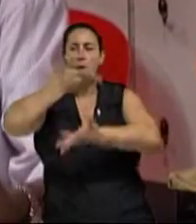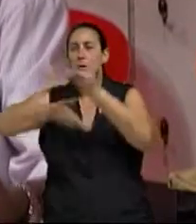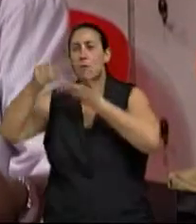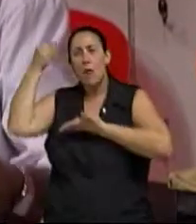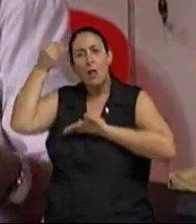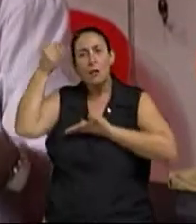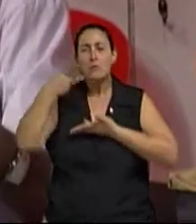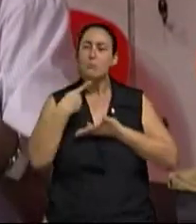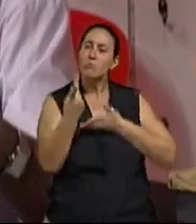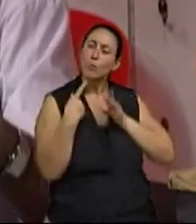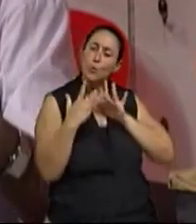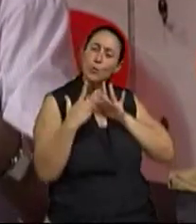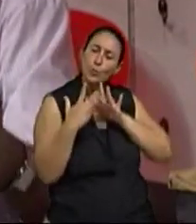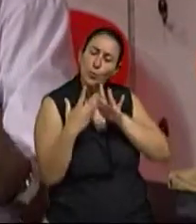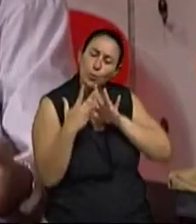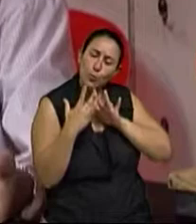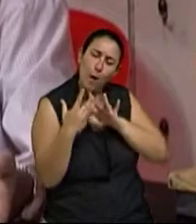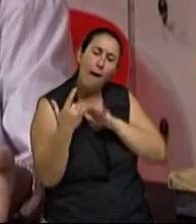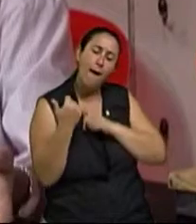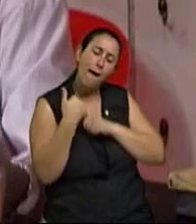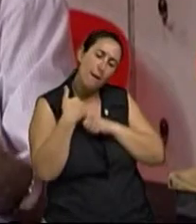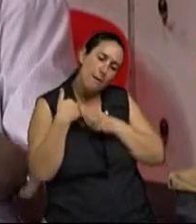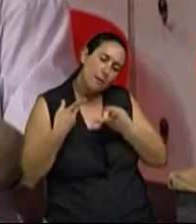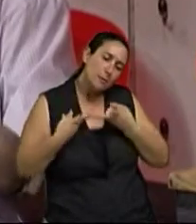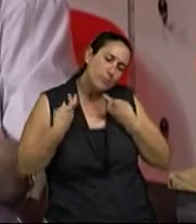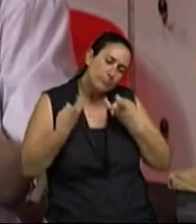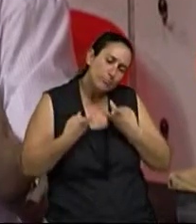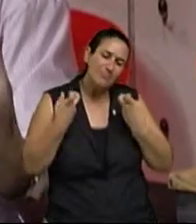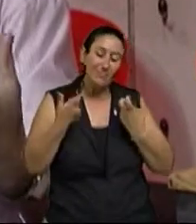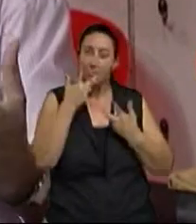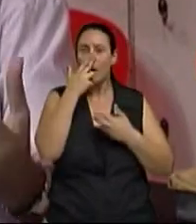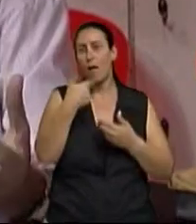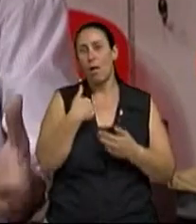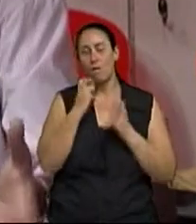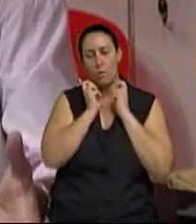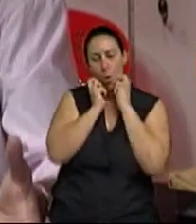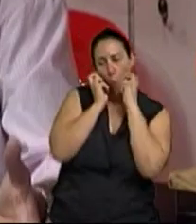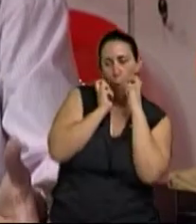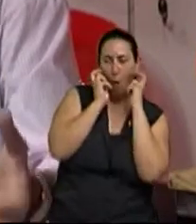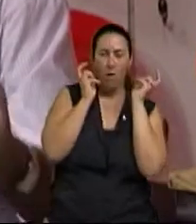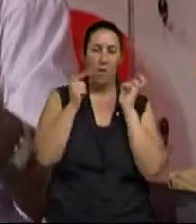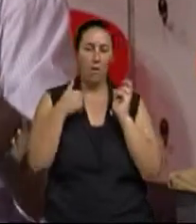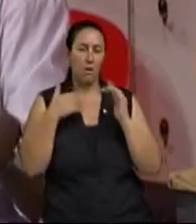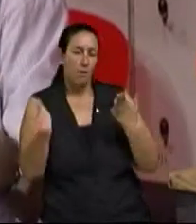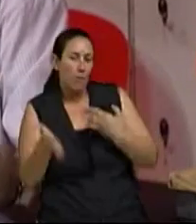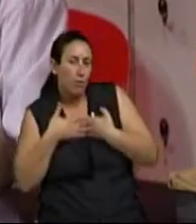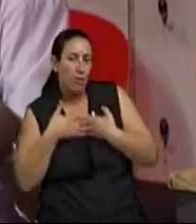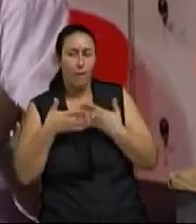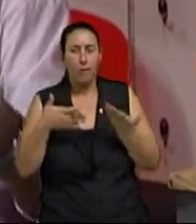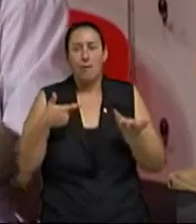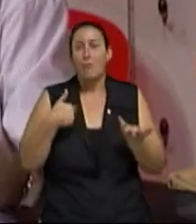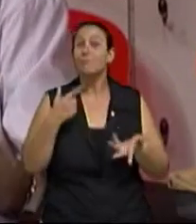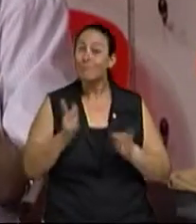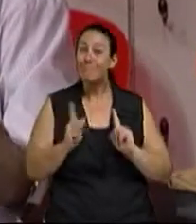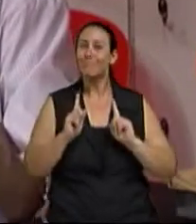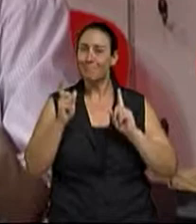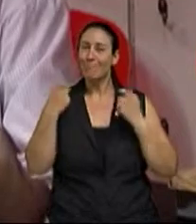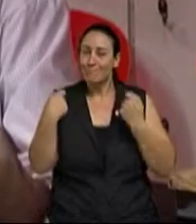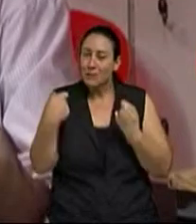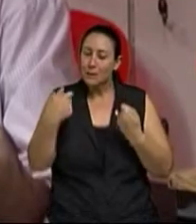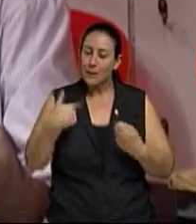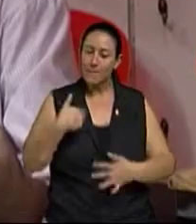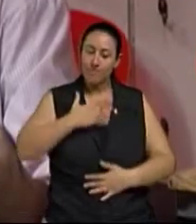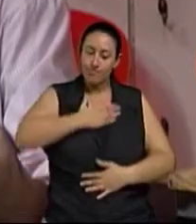alguém na intimidade, de poder vencer os pudores, de poder vencer os bloqueios e poder se realizar como